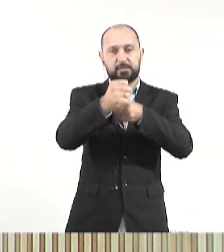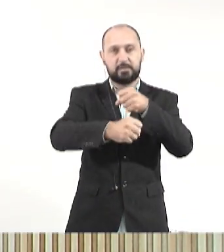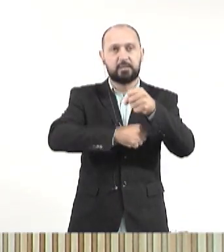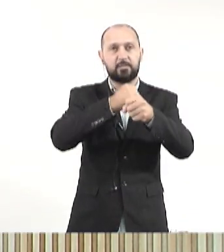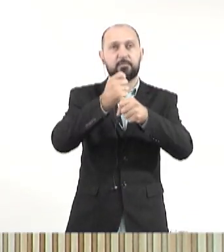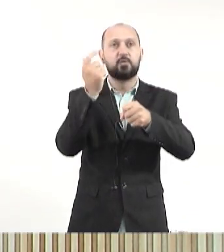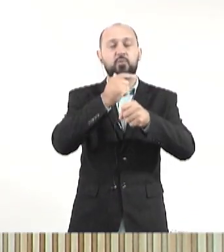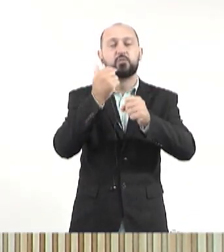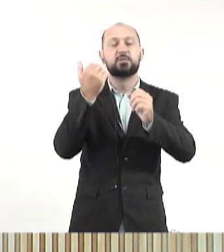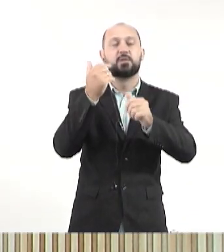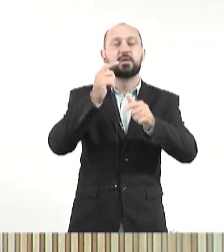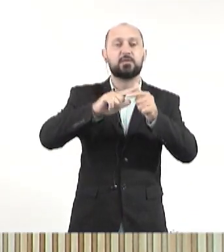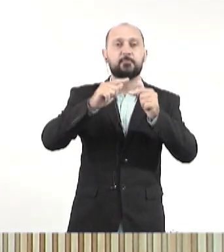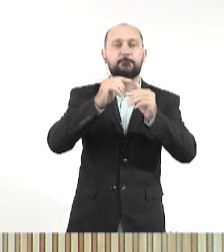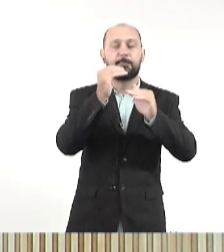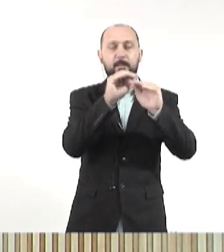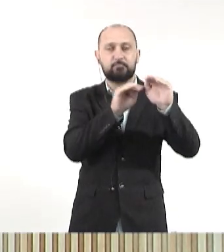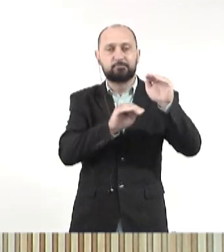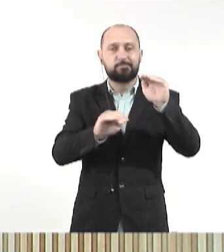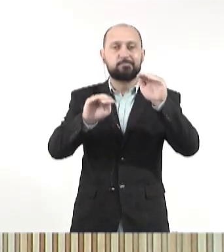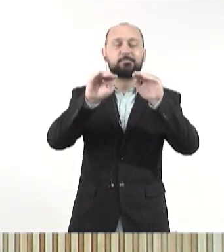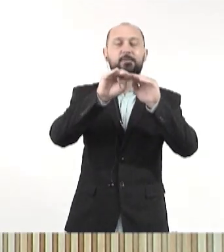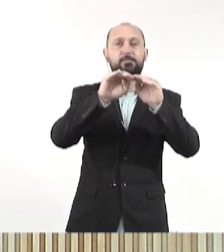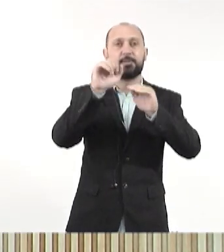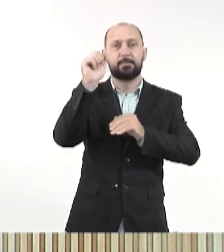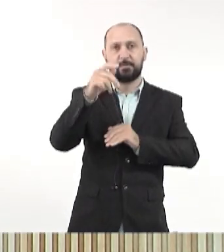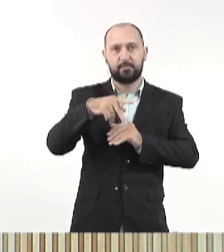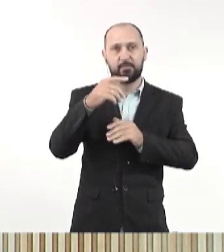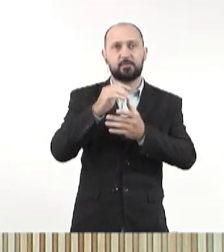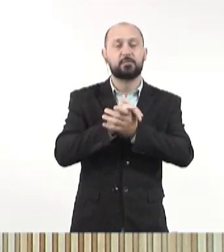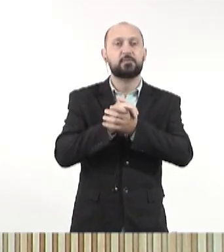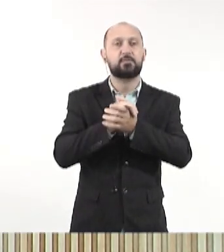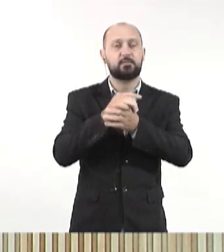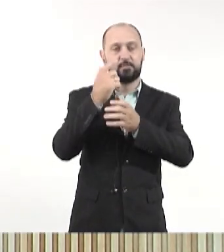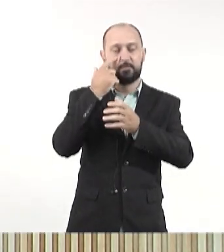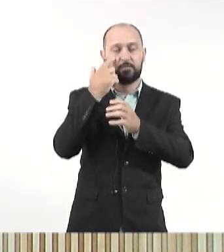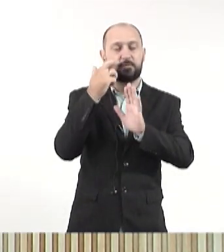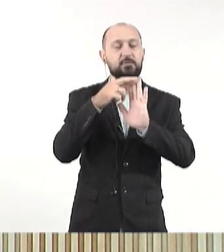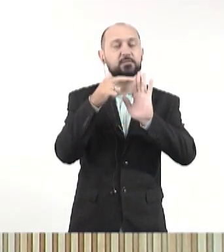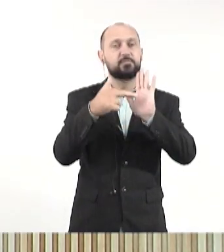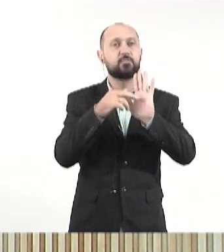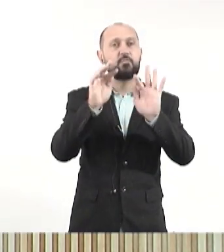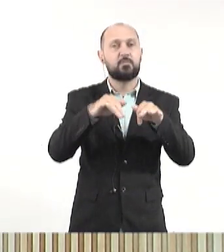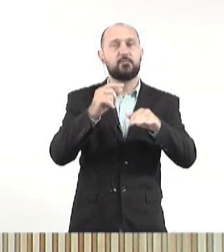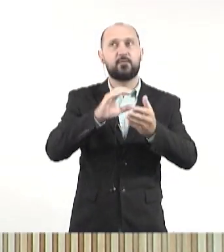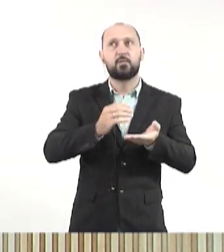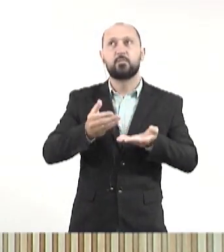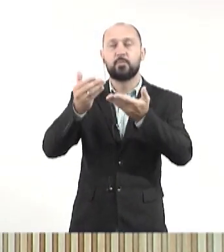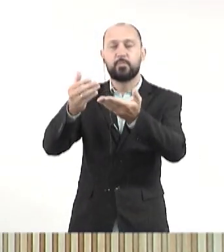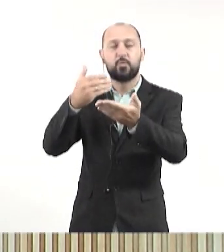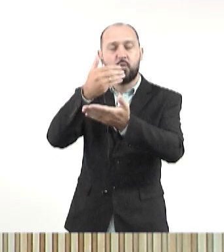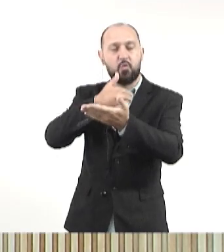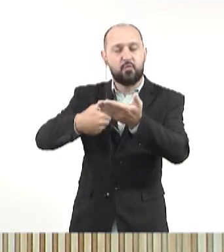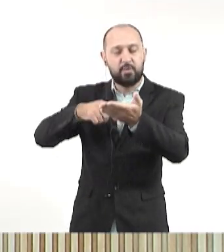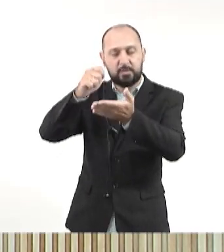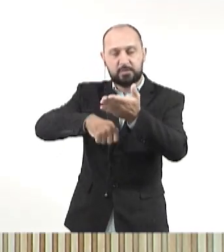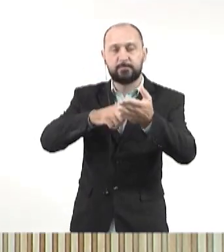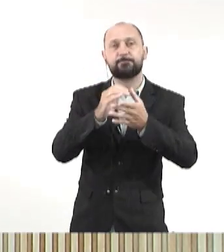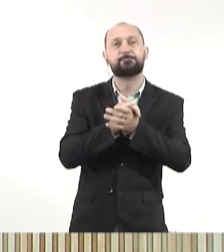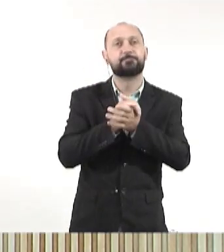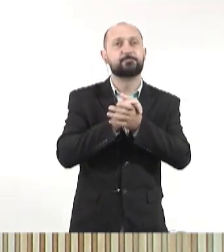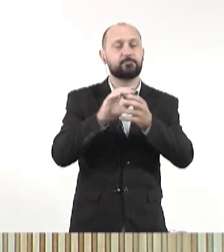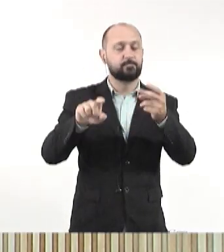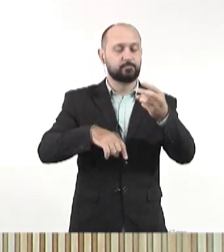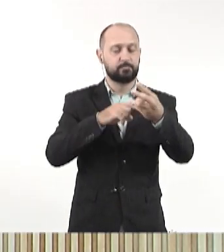para tentar reduzir, eliminar o déficit da Previdência. Matéria aprovada em redação final, vai para a sanção do governo. Vamos para o próximo